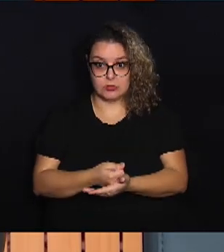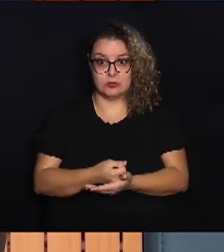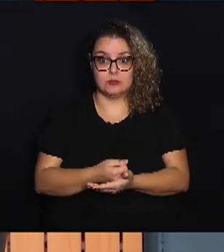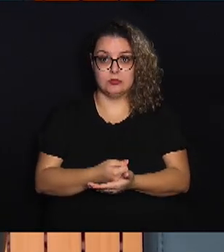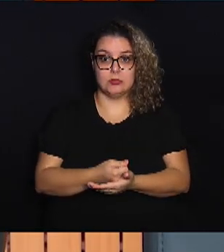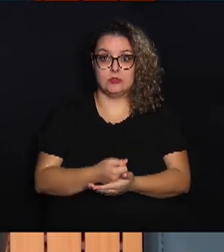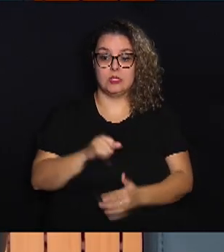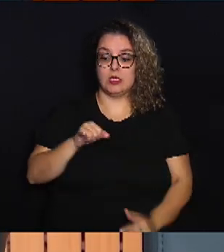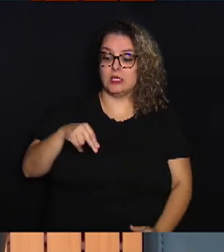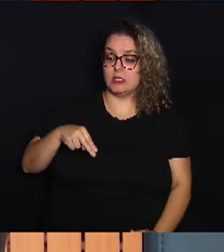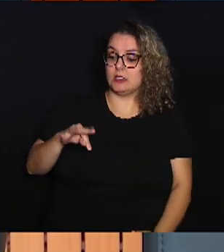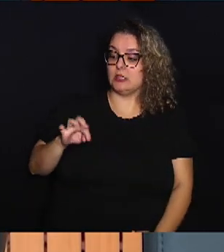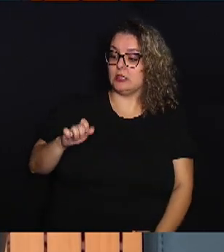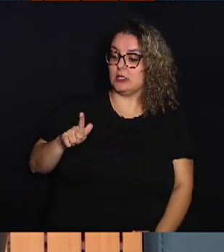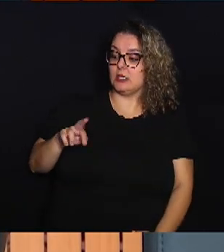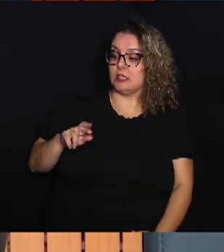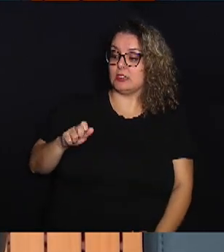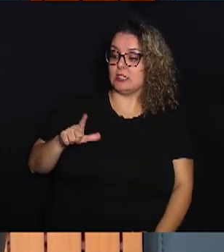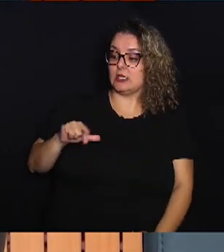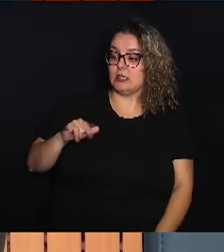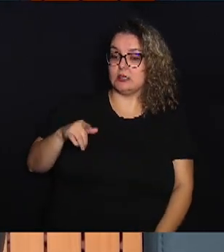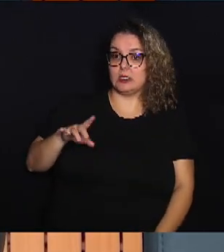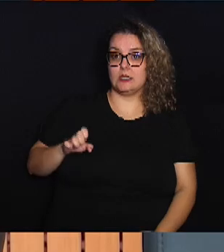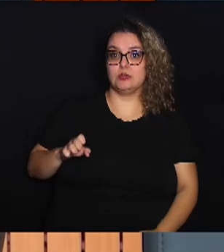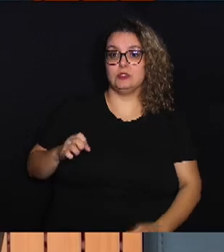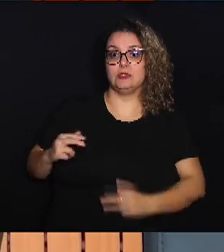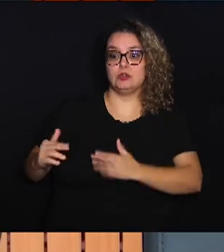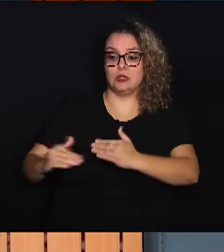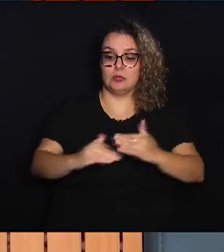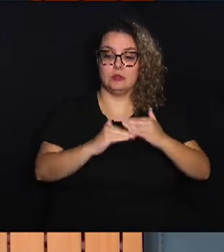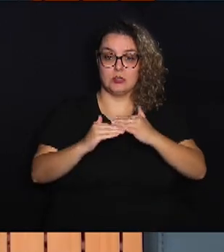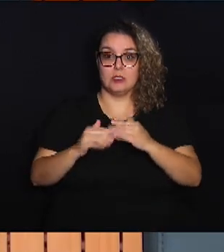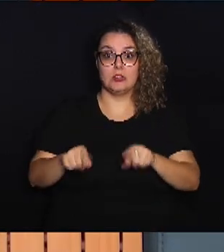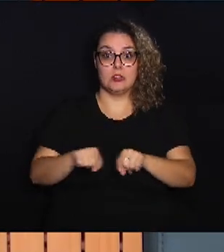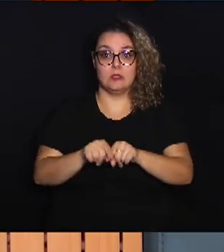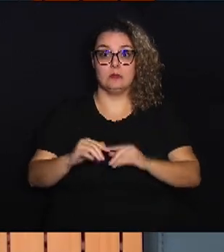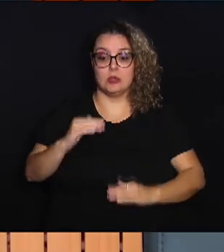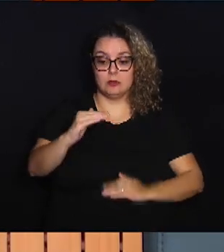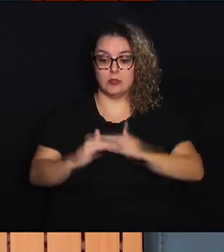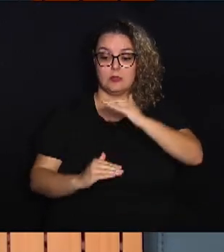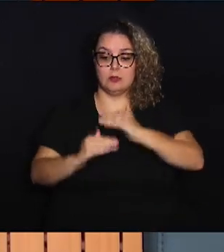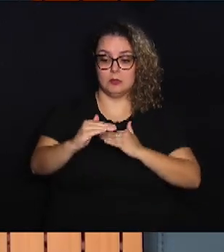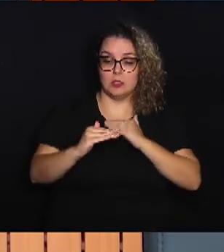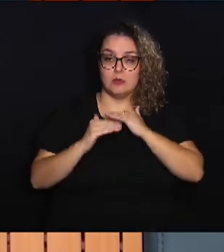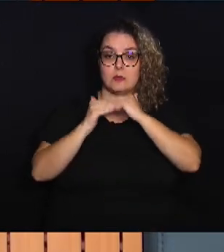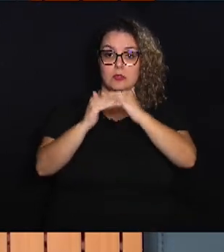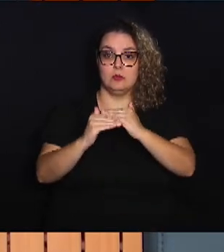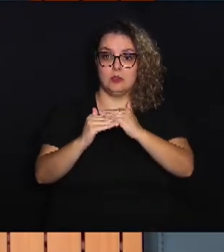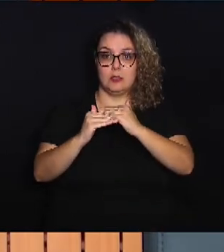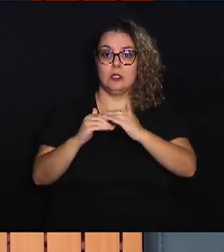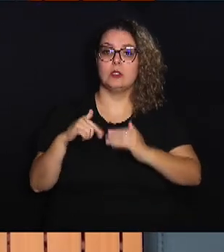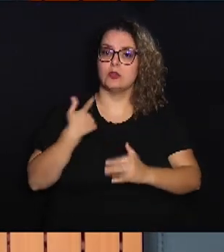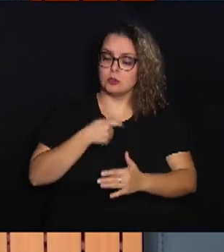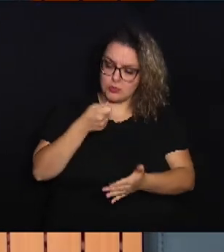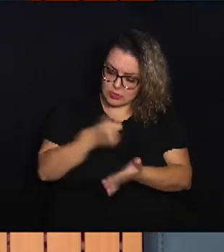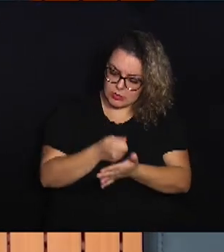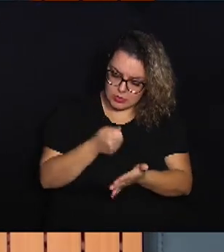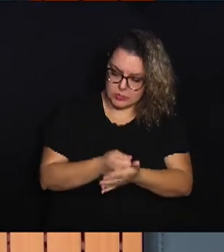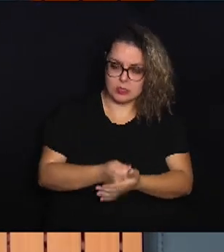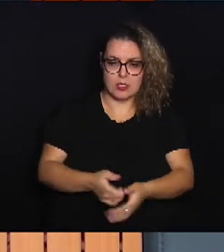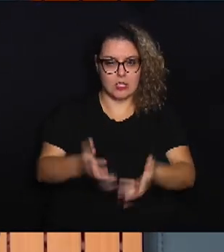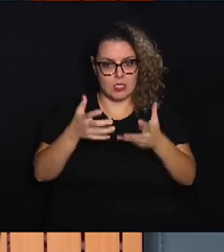integralidade, da universalidade e, principalmente, da equidade. São princípios que nós não arredamos o pé. São